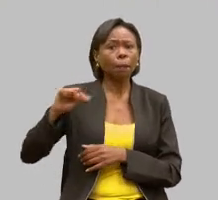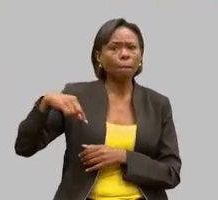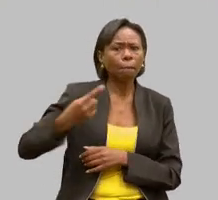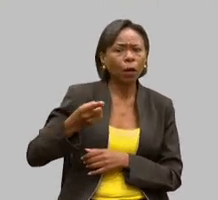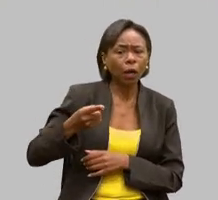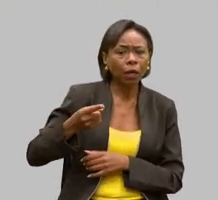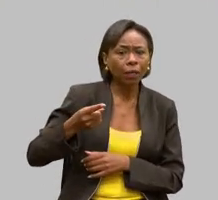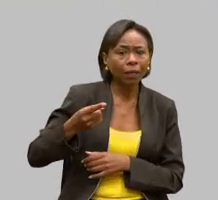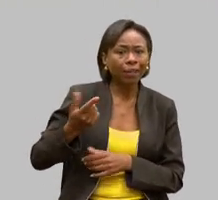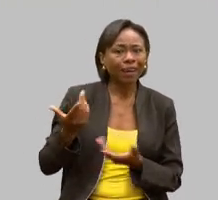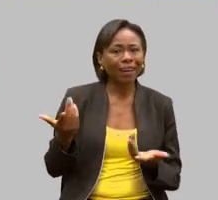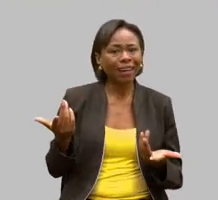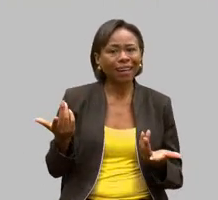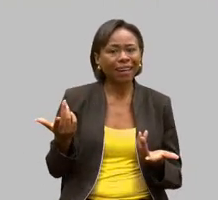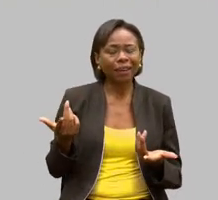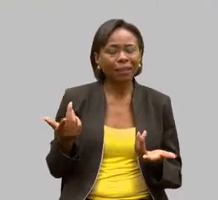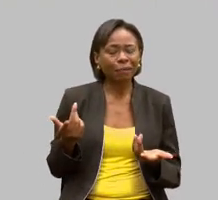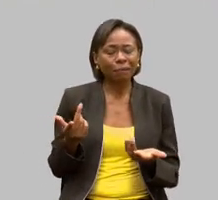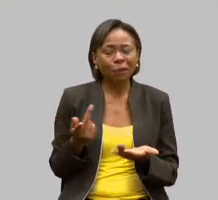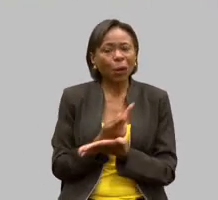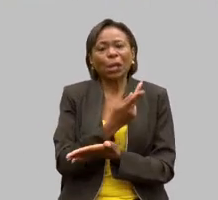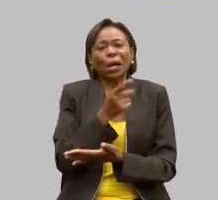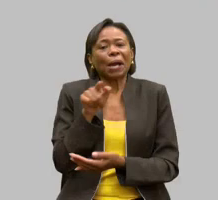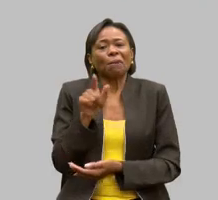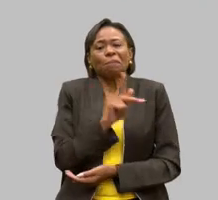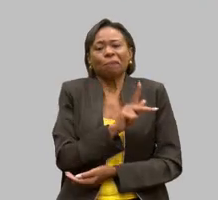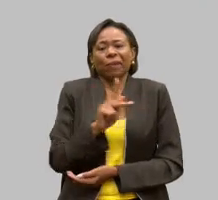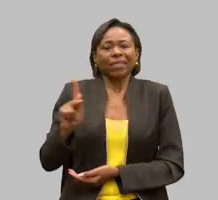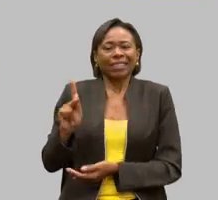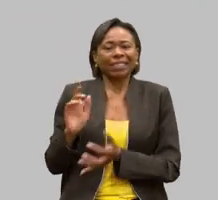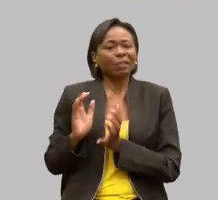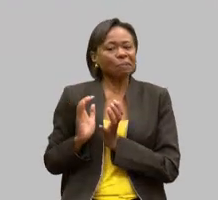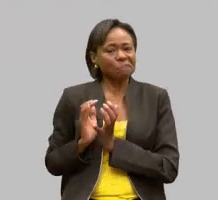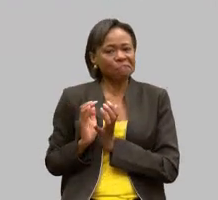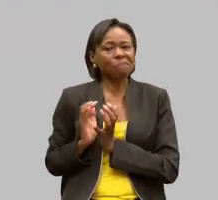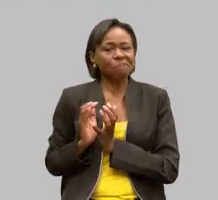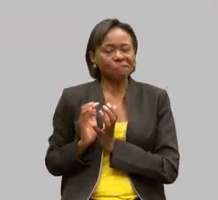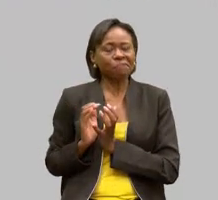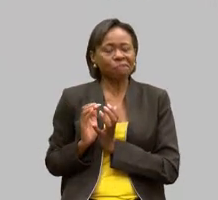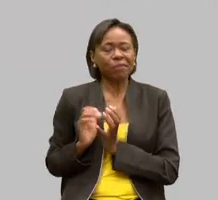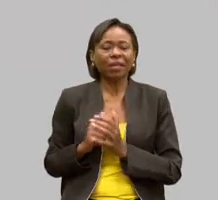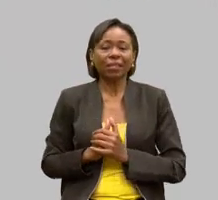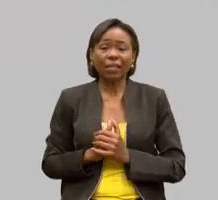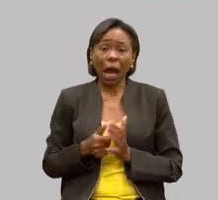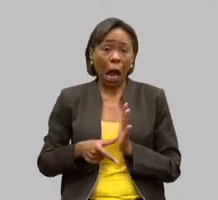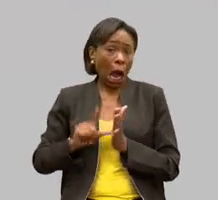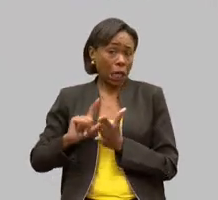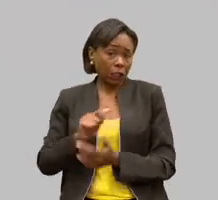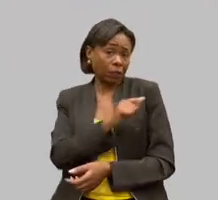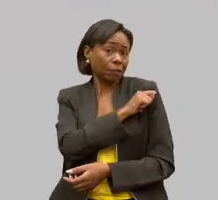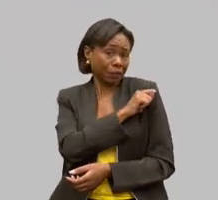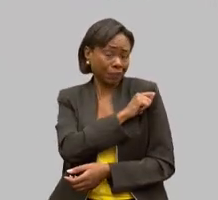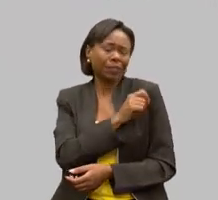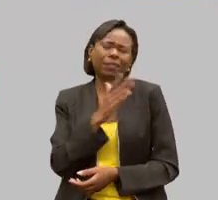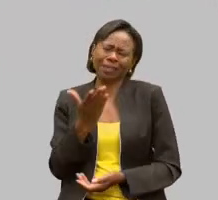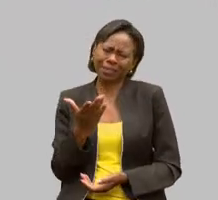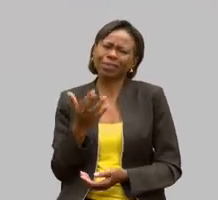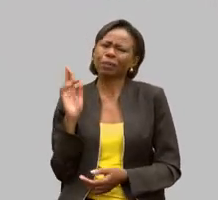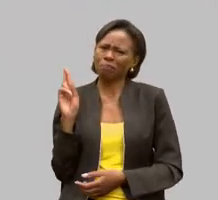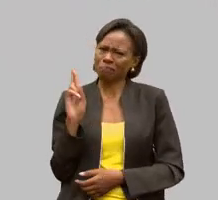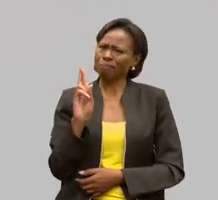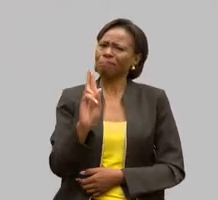é algo assim que muito representativo a importância de uma APAE nos nossos municípios.